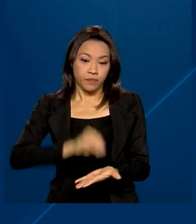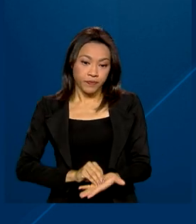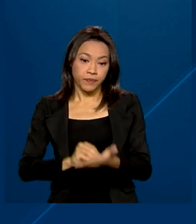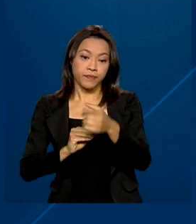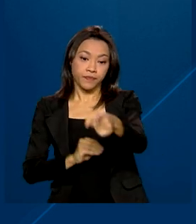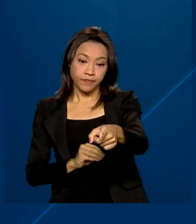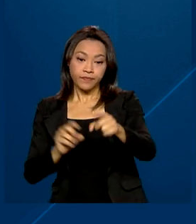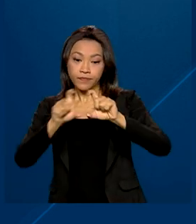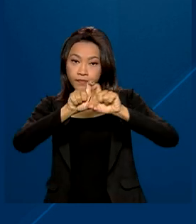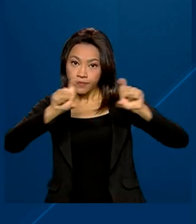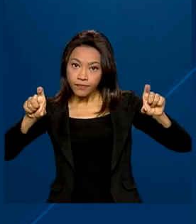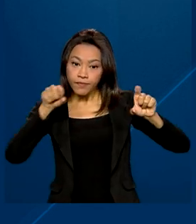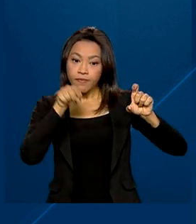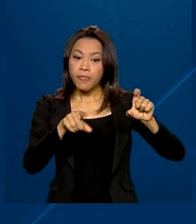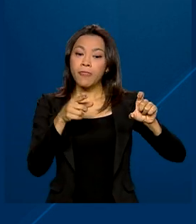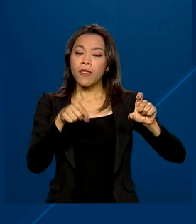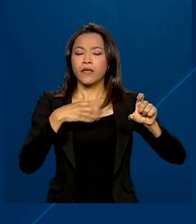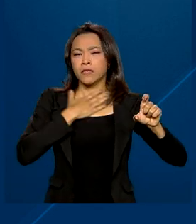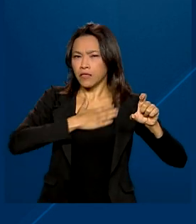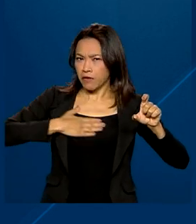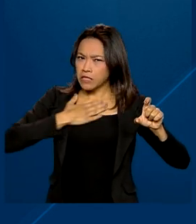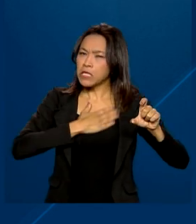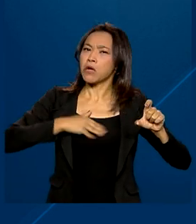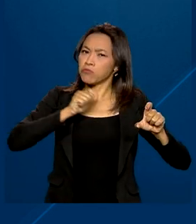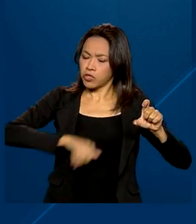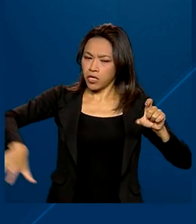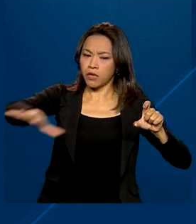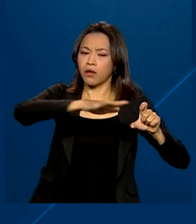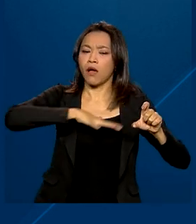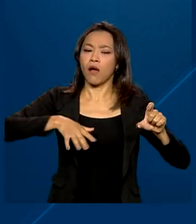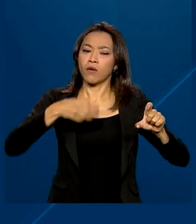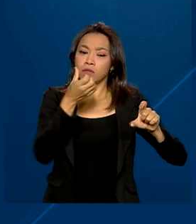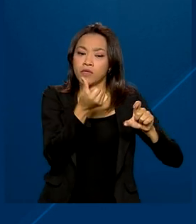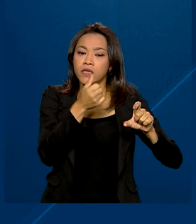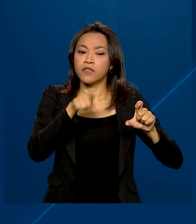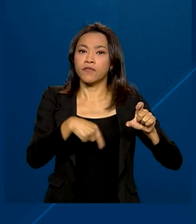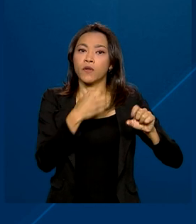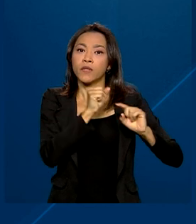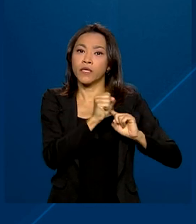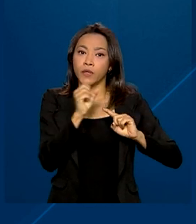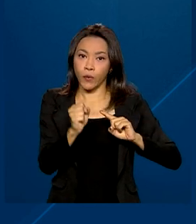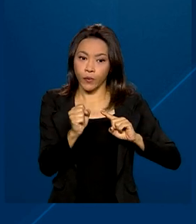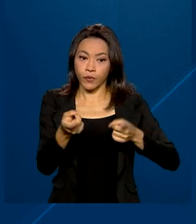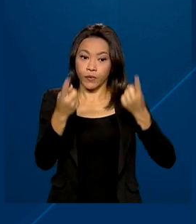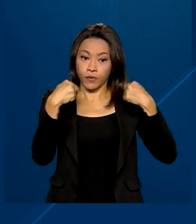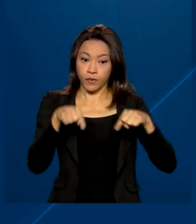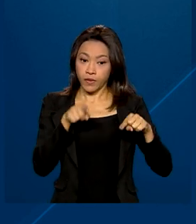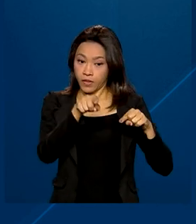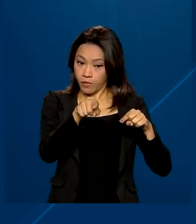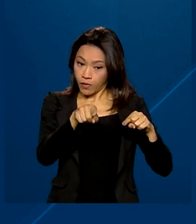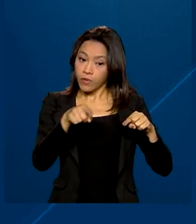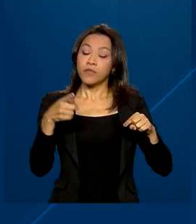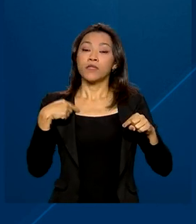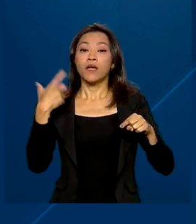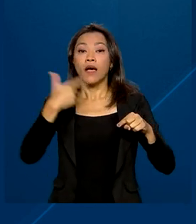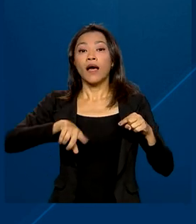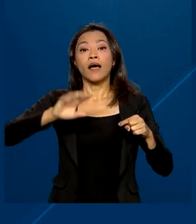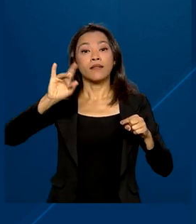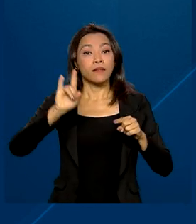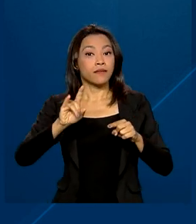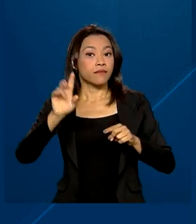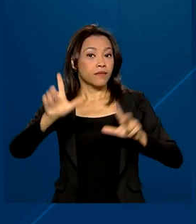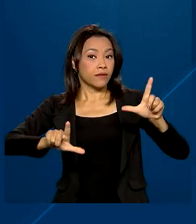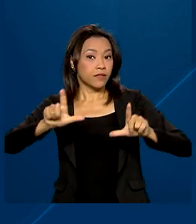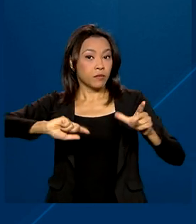larga fixa, com índice de satisfação geral de 6,88. Em seguida, ficou TV por assinatura